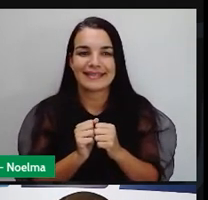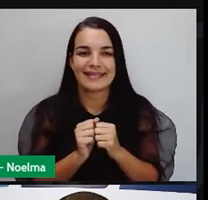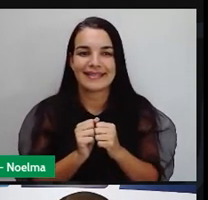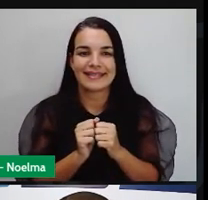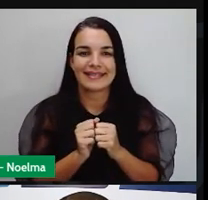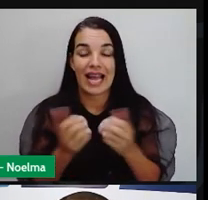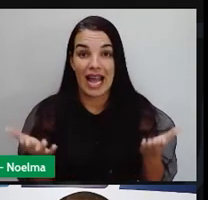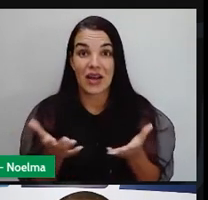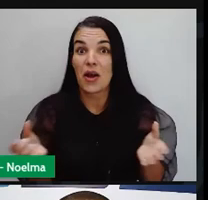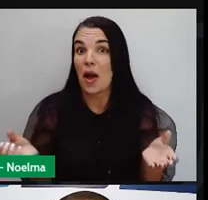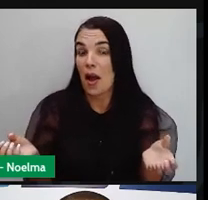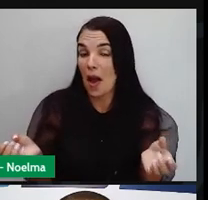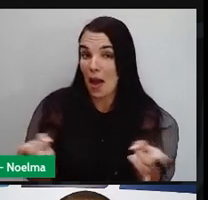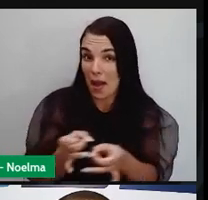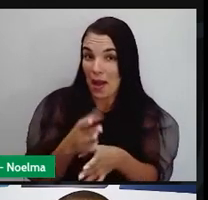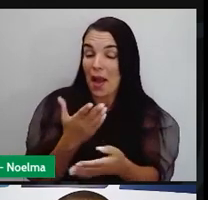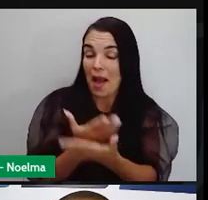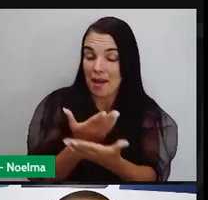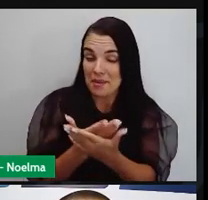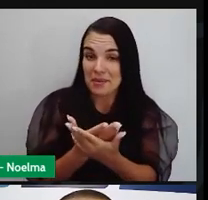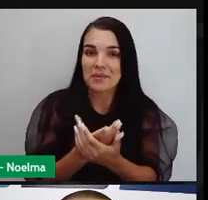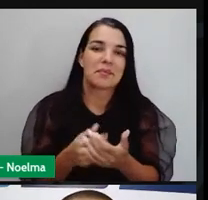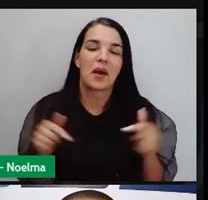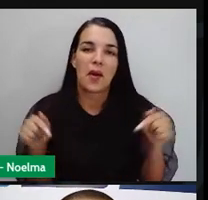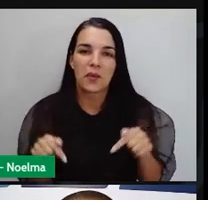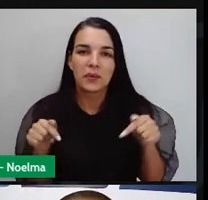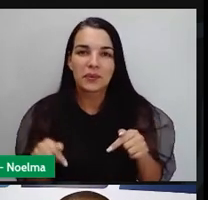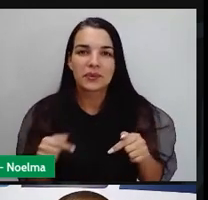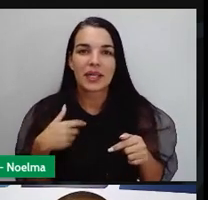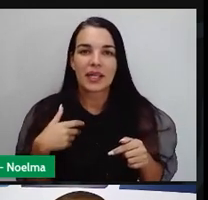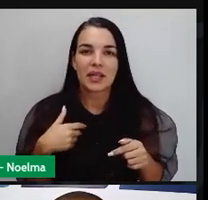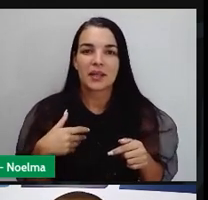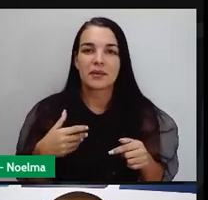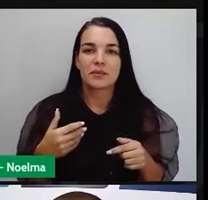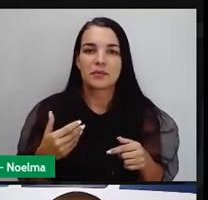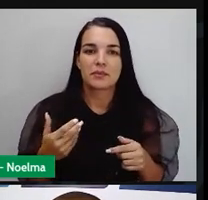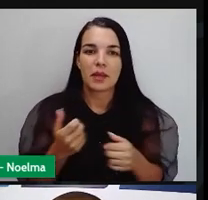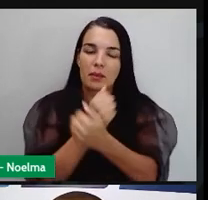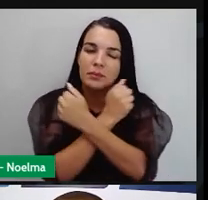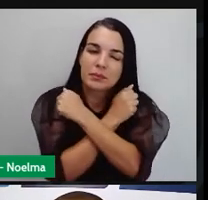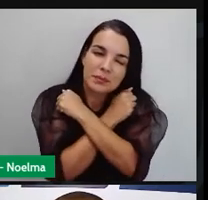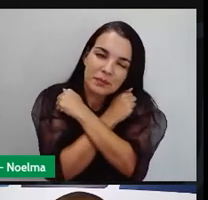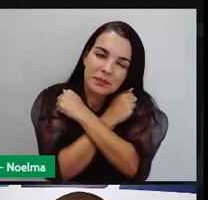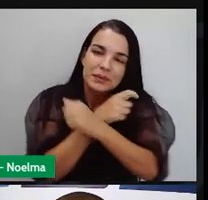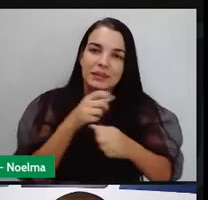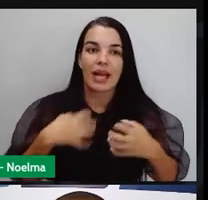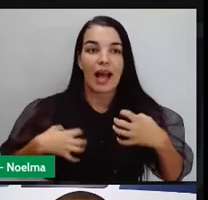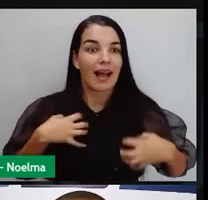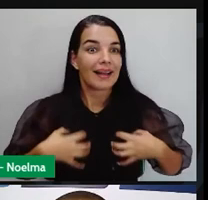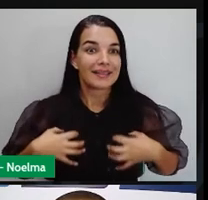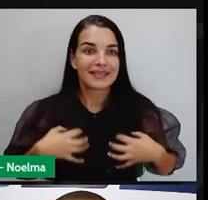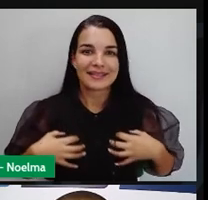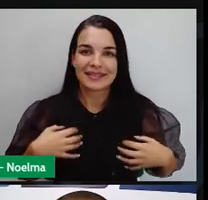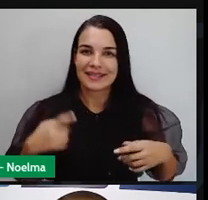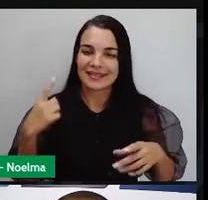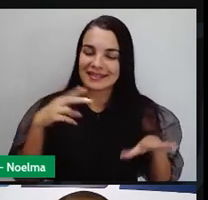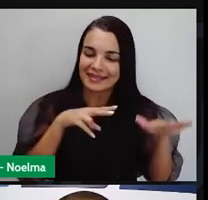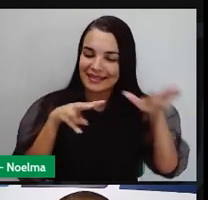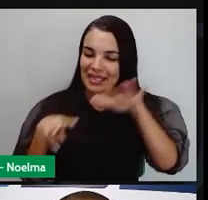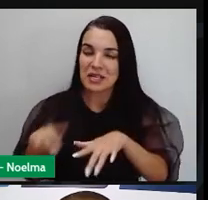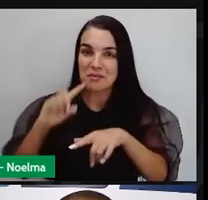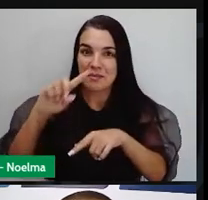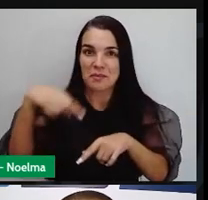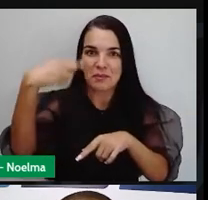Essa é a nossa aula de hoje. Eu saúdo vocês com o abraço. ansioso pela semana que vem.